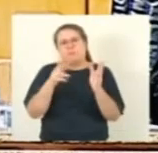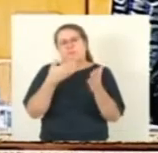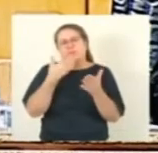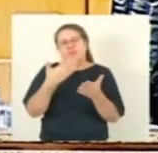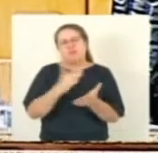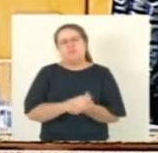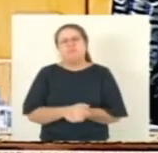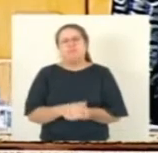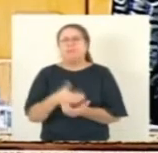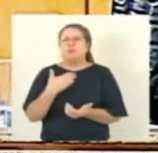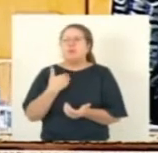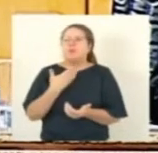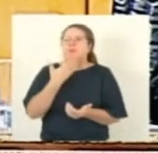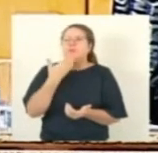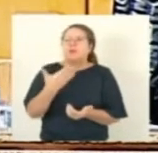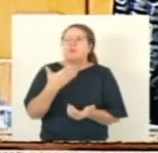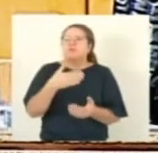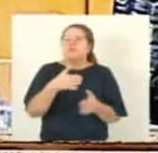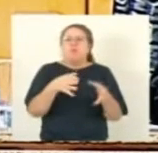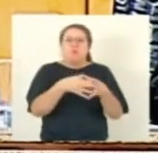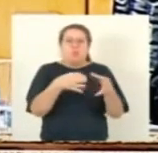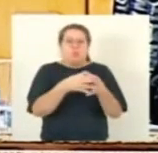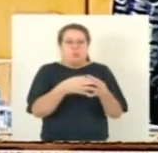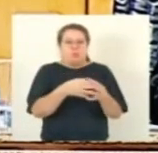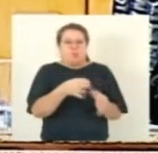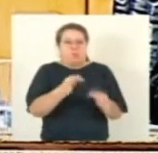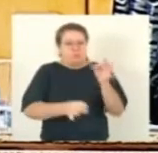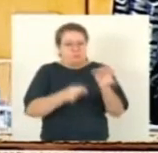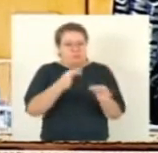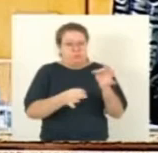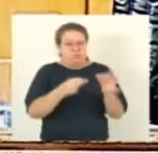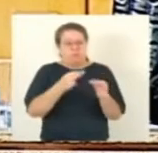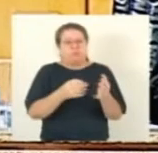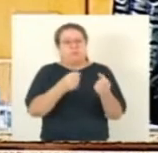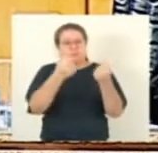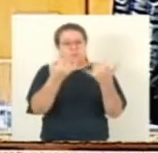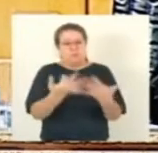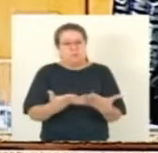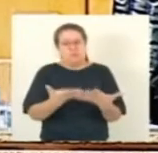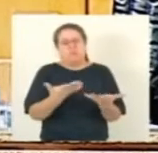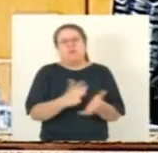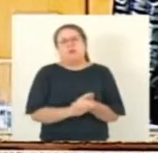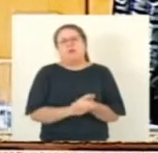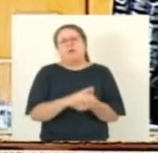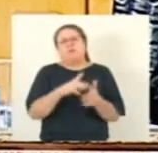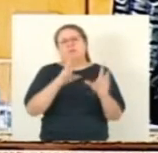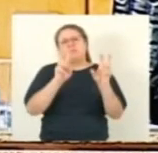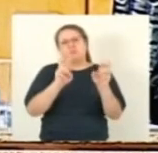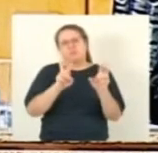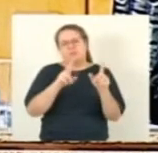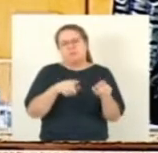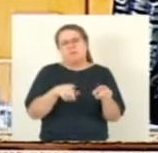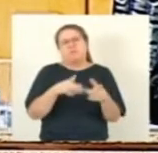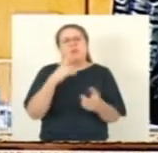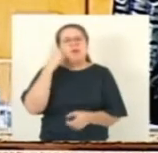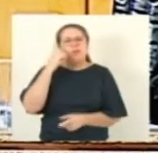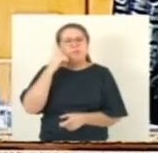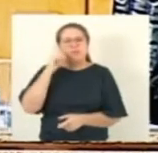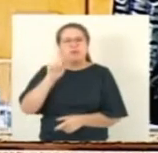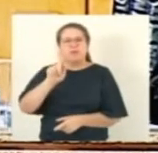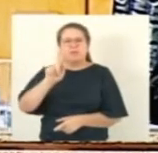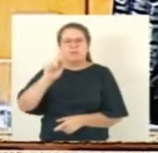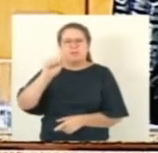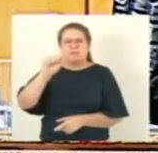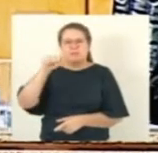convoco a comissão de justiça para oferecer parecer oral matéria e como deputado Gandini